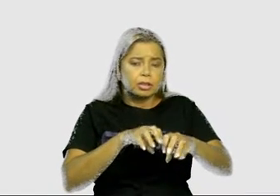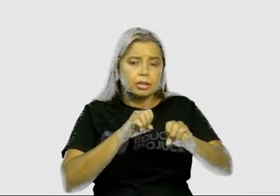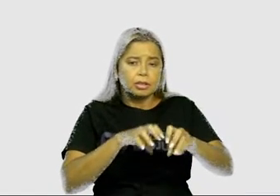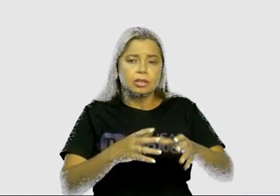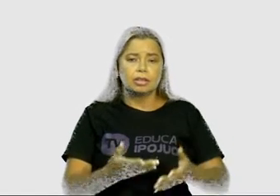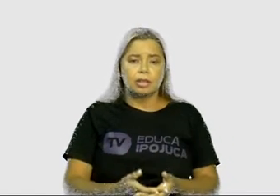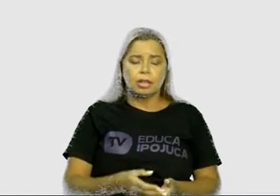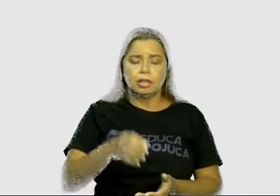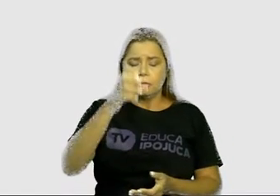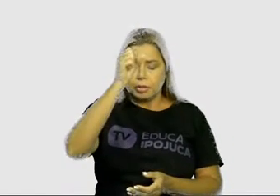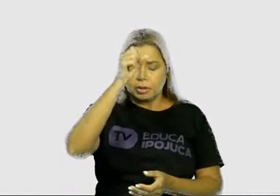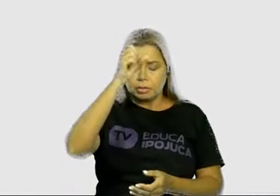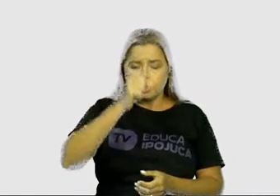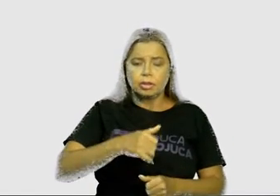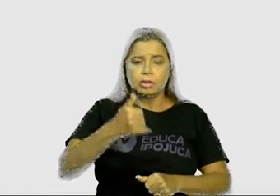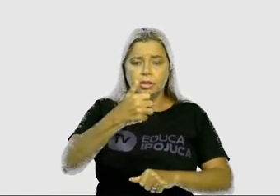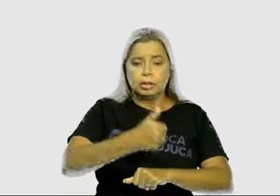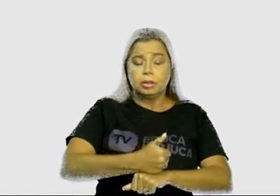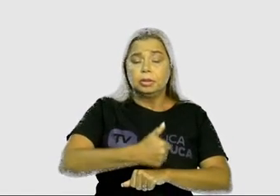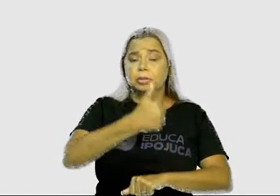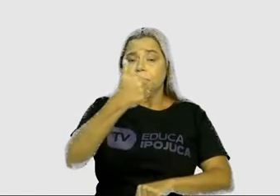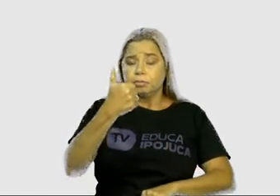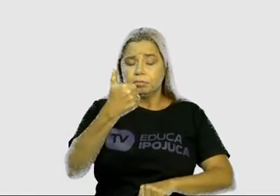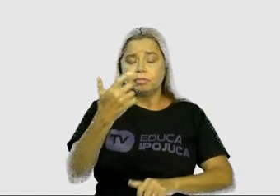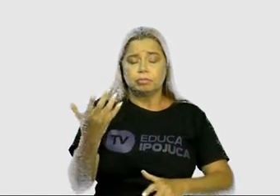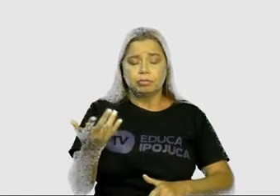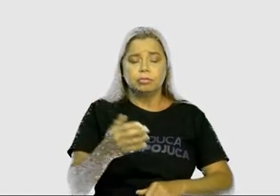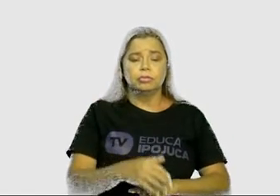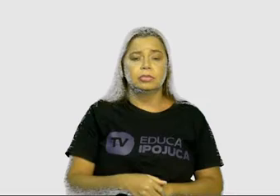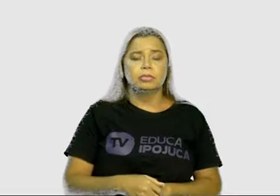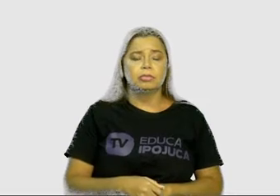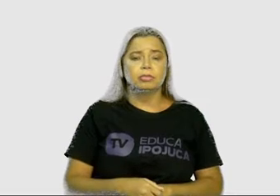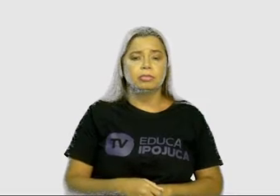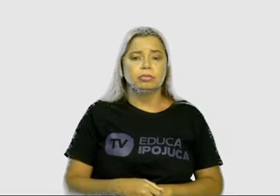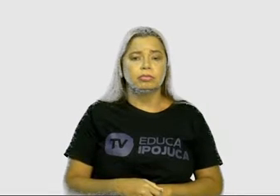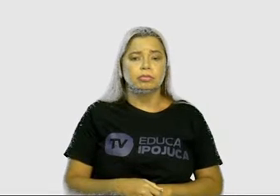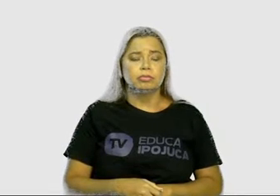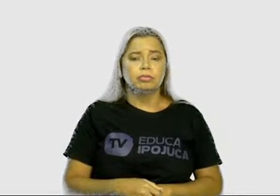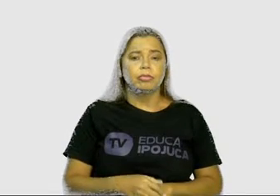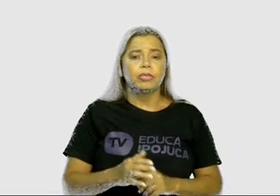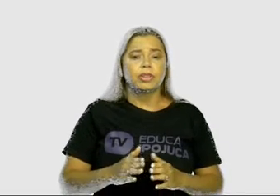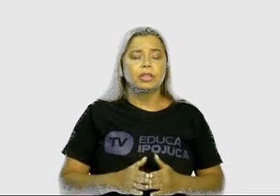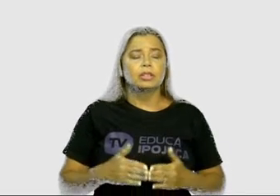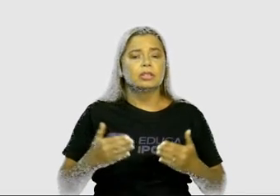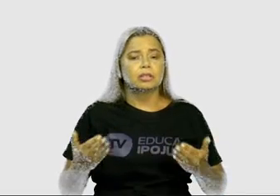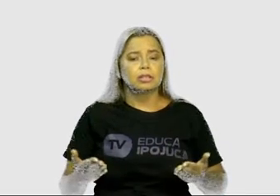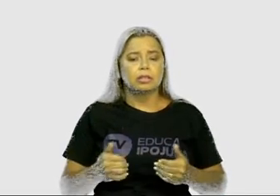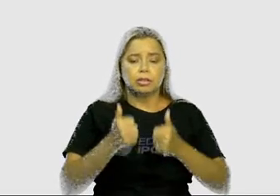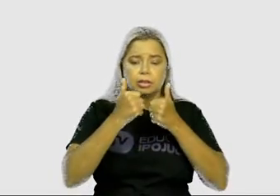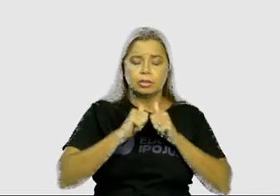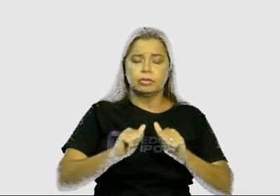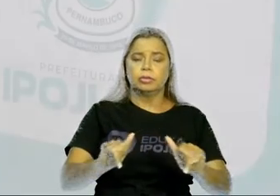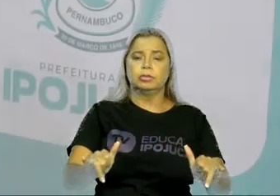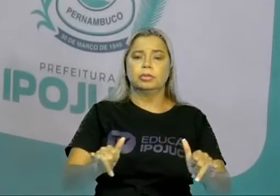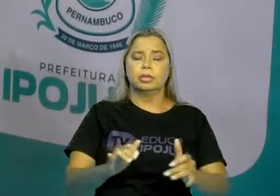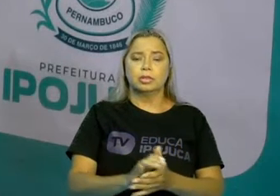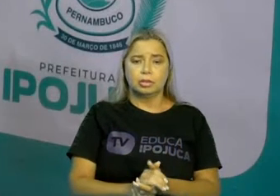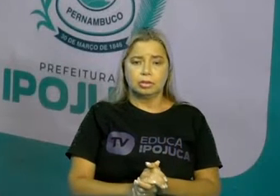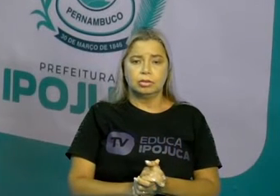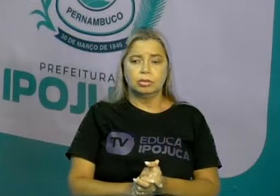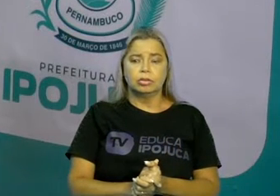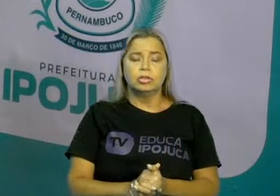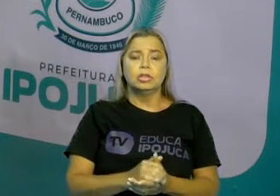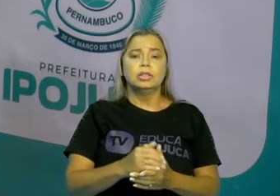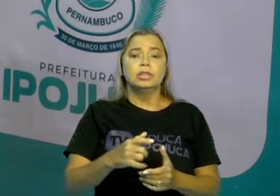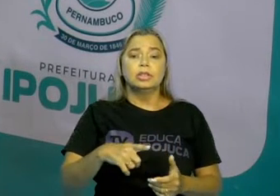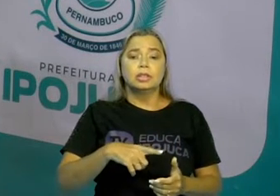seja em promoções de produtos, e propagandas. Portanto, todas as informações, e saber ler